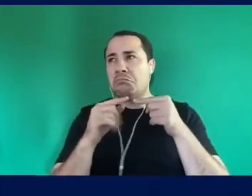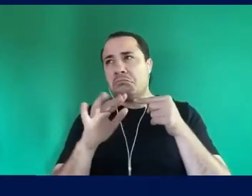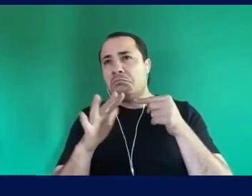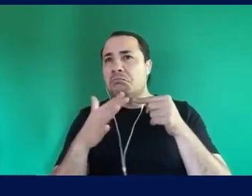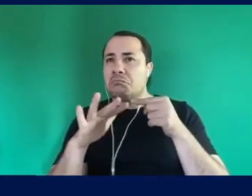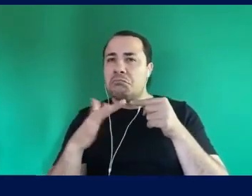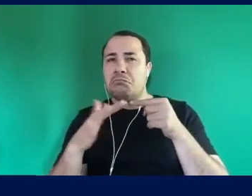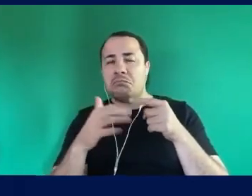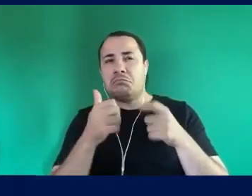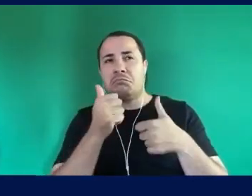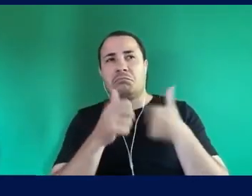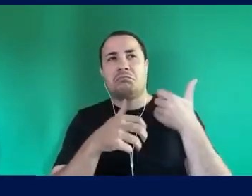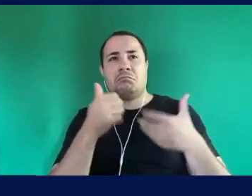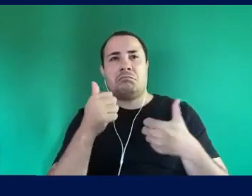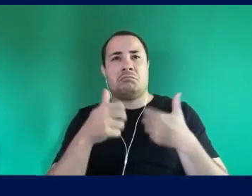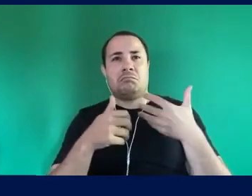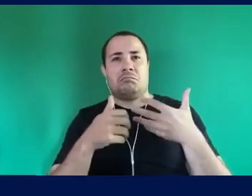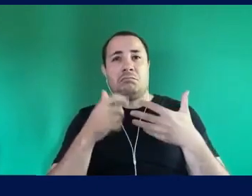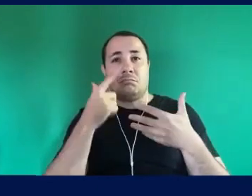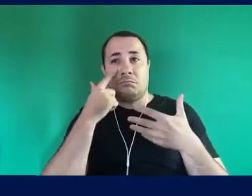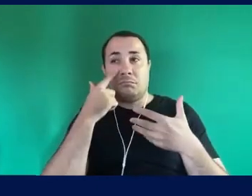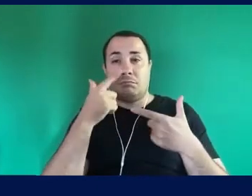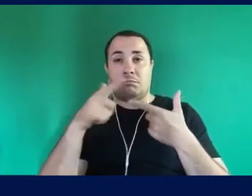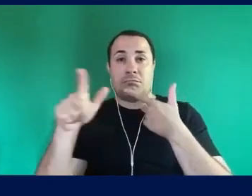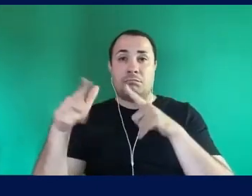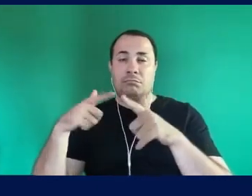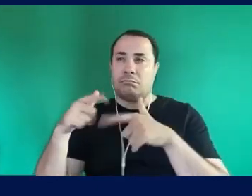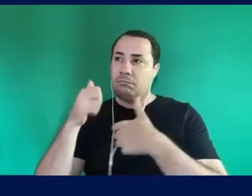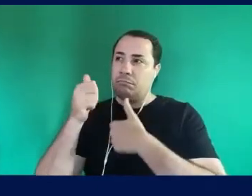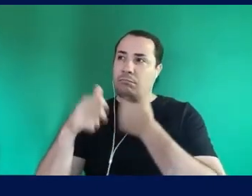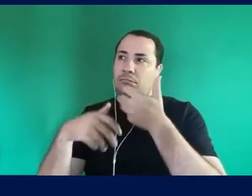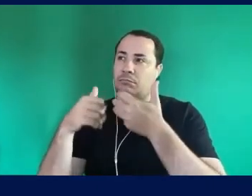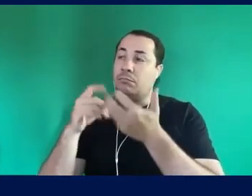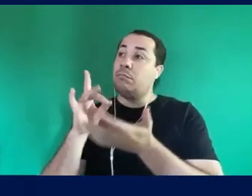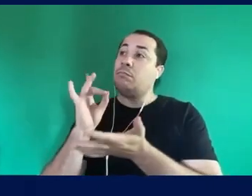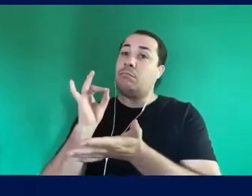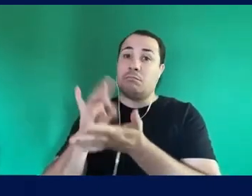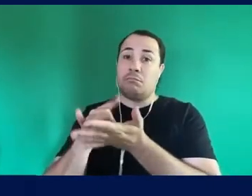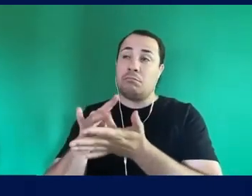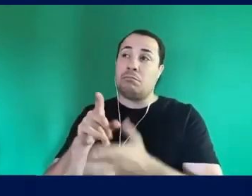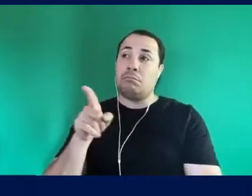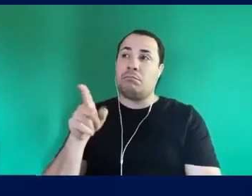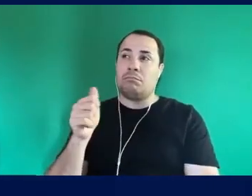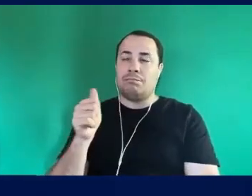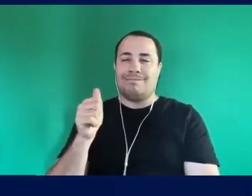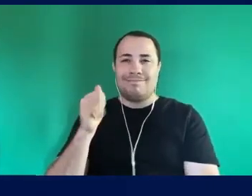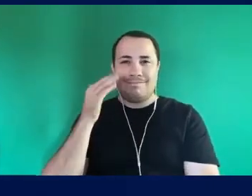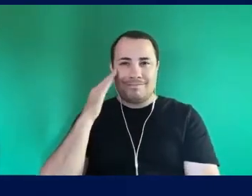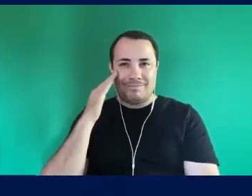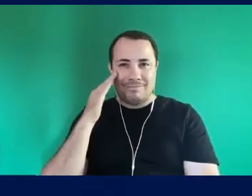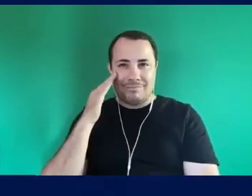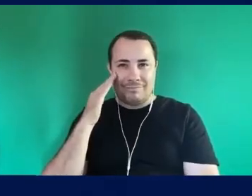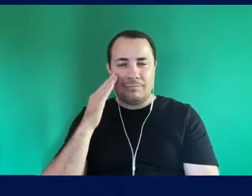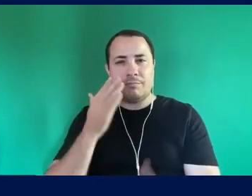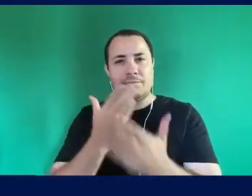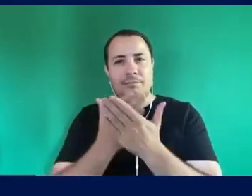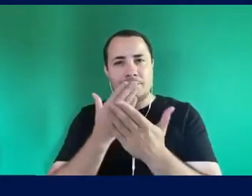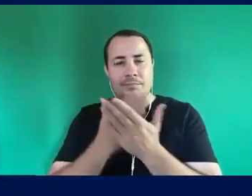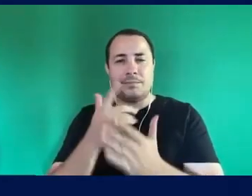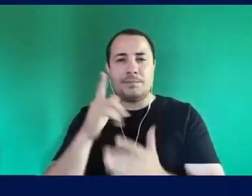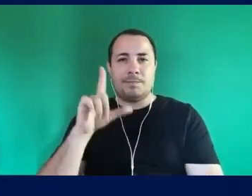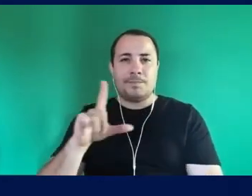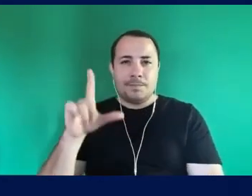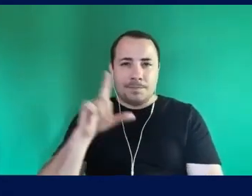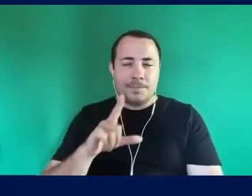Com outras narrativas Sobre o real Fazendo literatura Fazendo ciência Contando